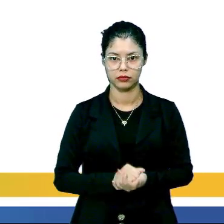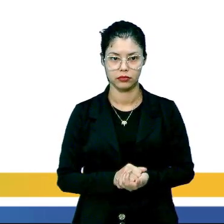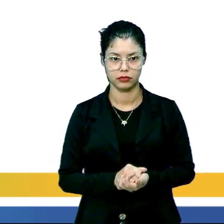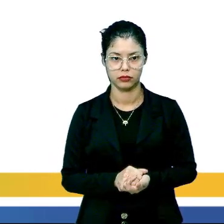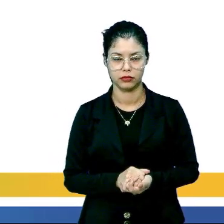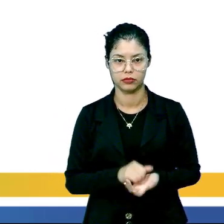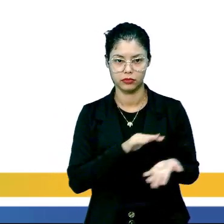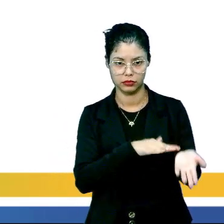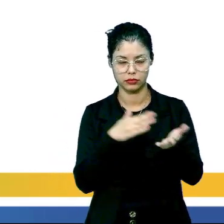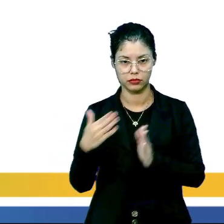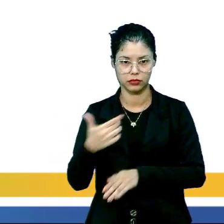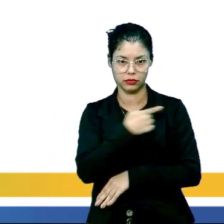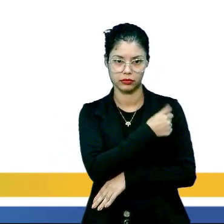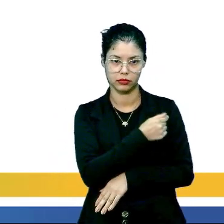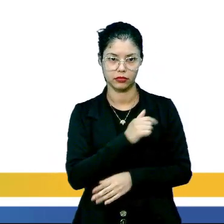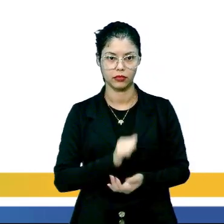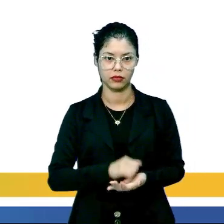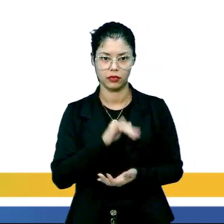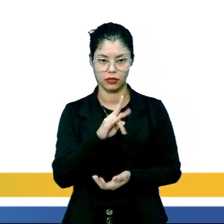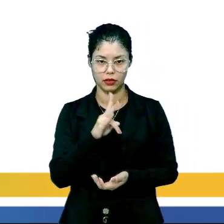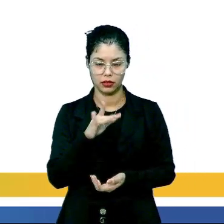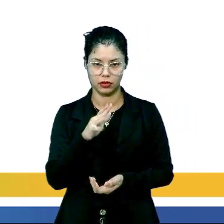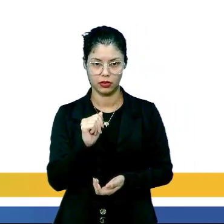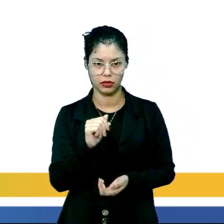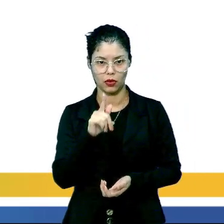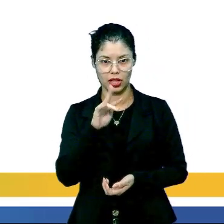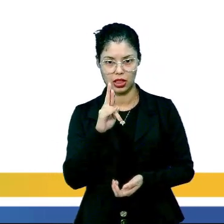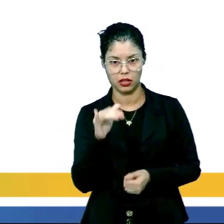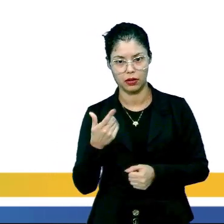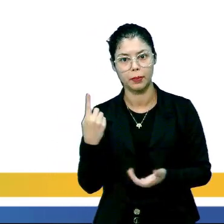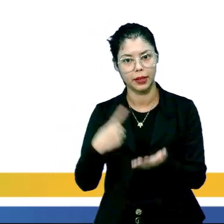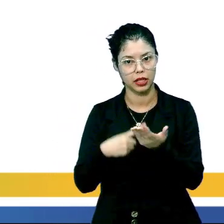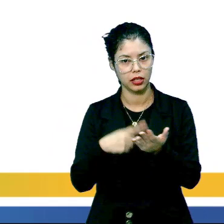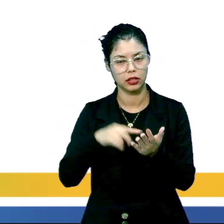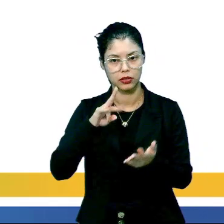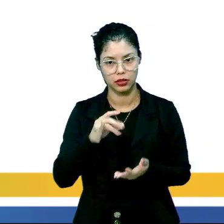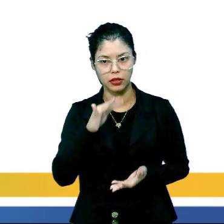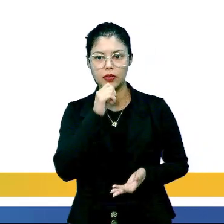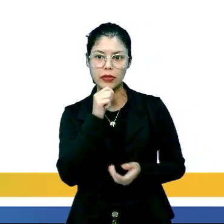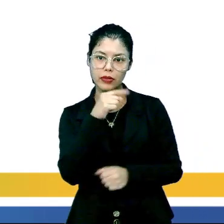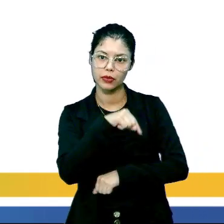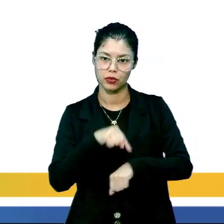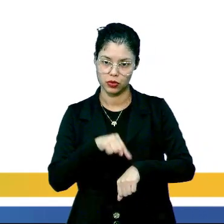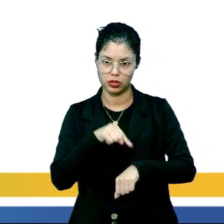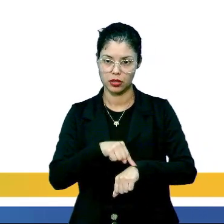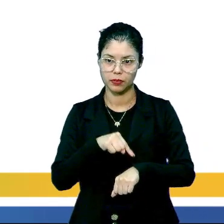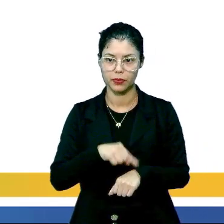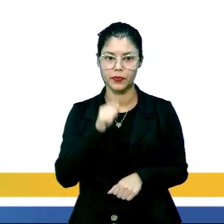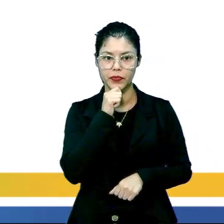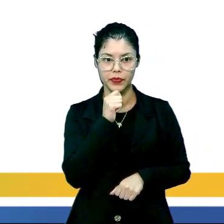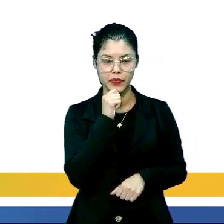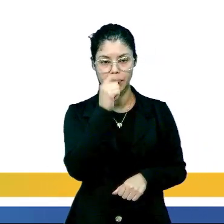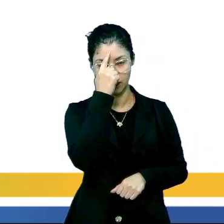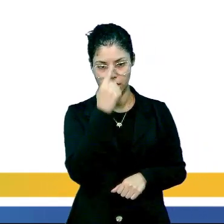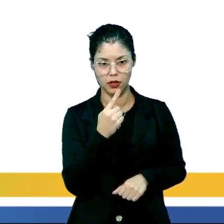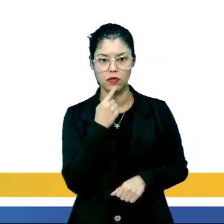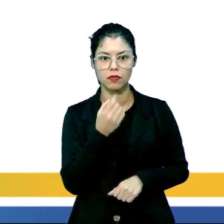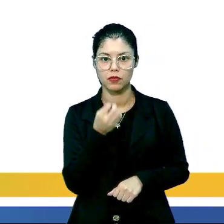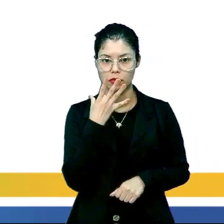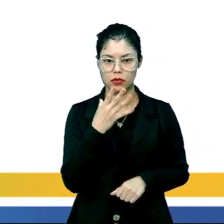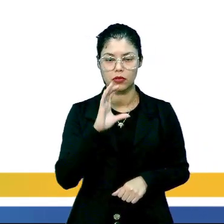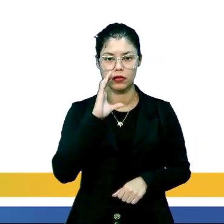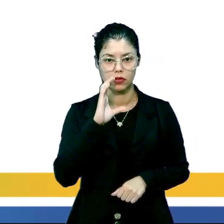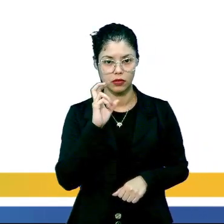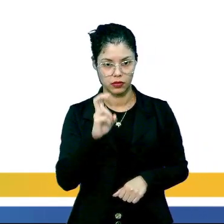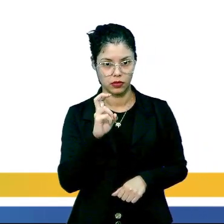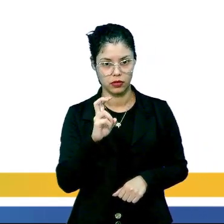A partir da injeção de glicose marcada com esse nucleídio, o tempo de aquisição de uma imagem de tomografia de